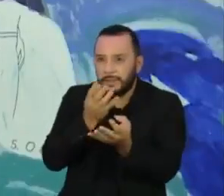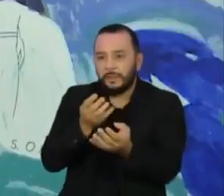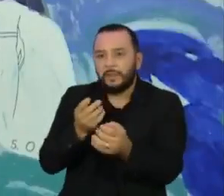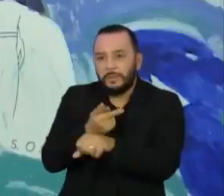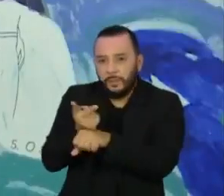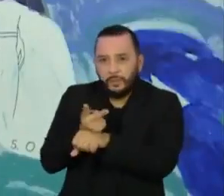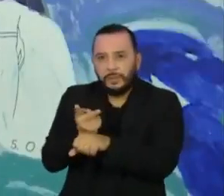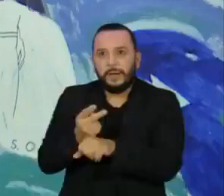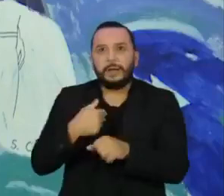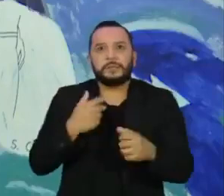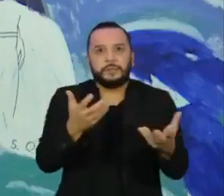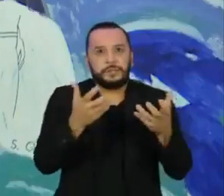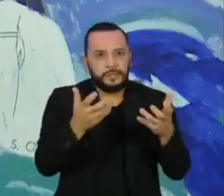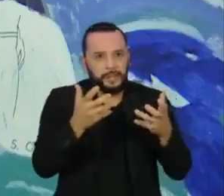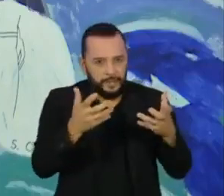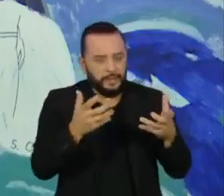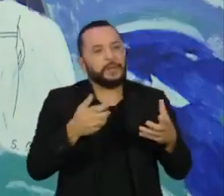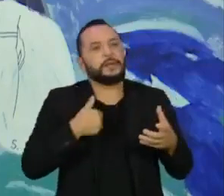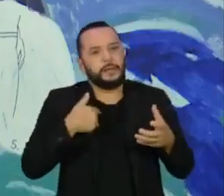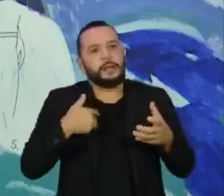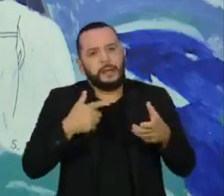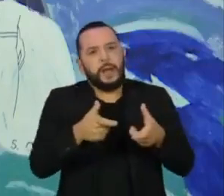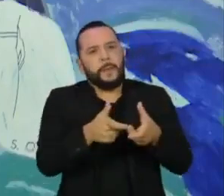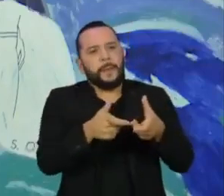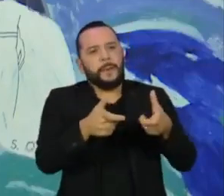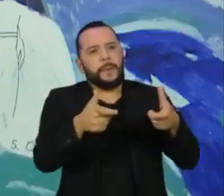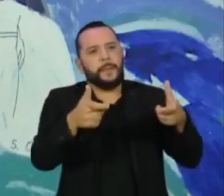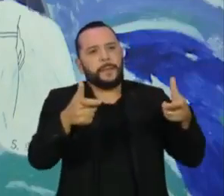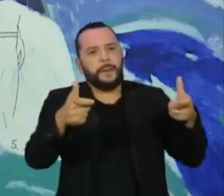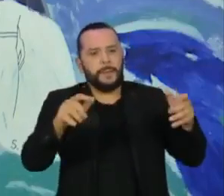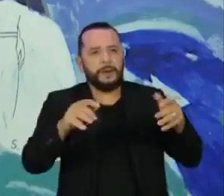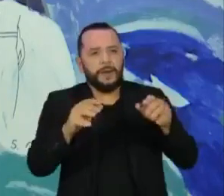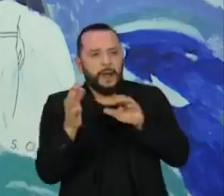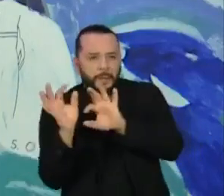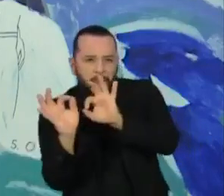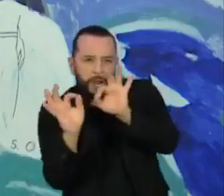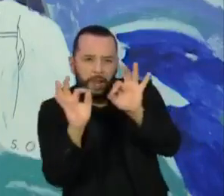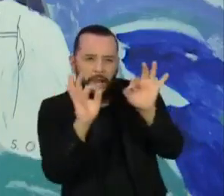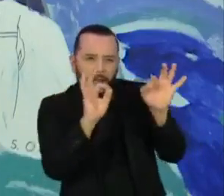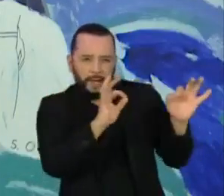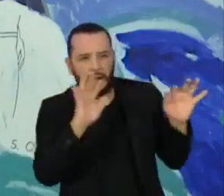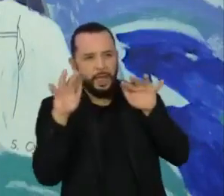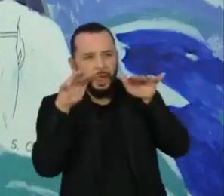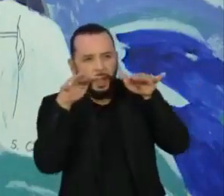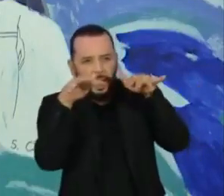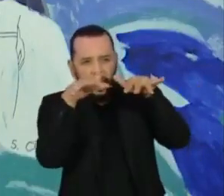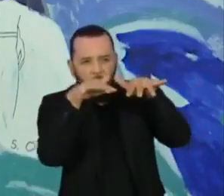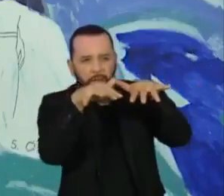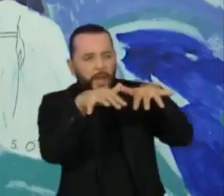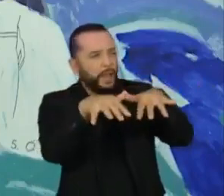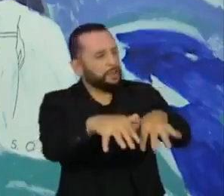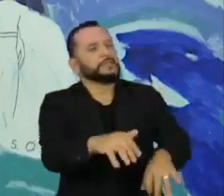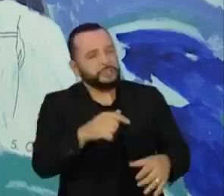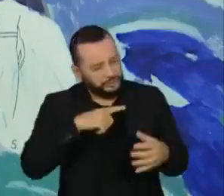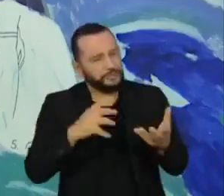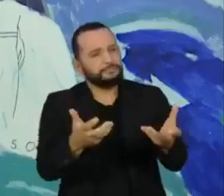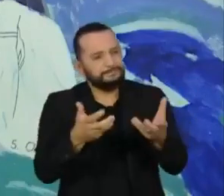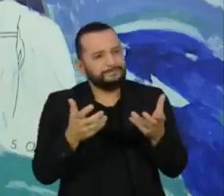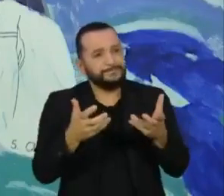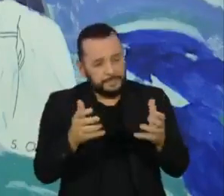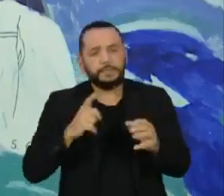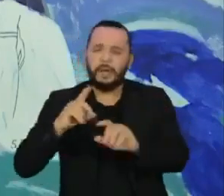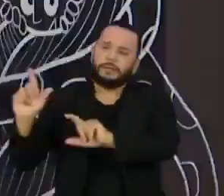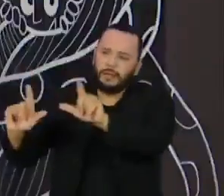continuar esse crescimento, fazendo com que a cultura chegue para o máximo de público possível, independentemente das